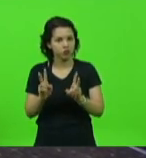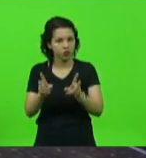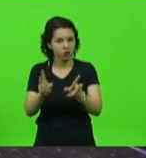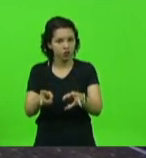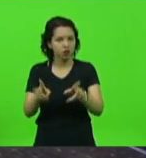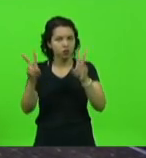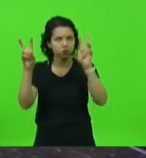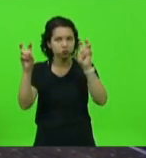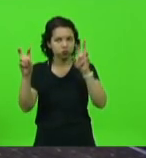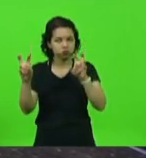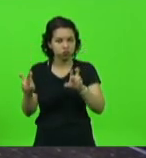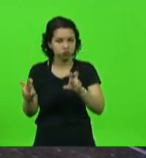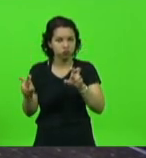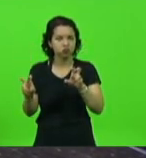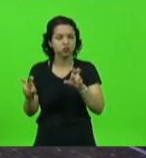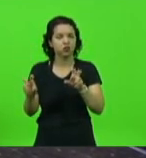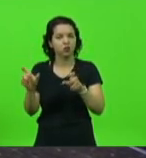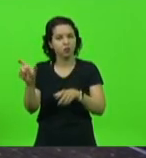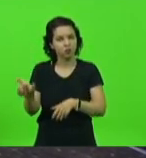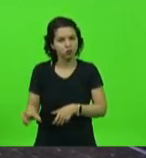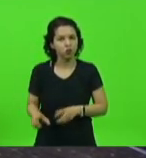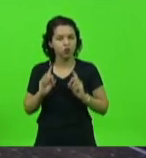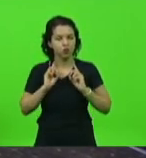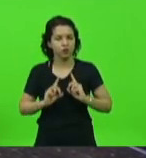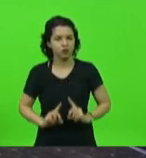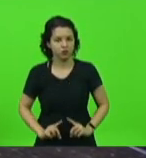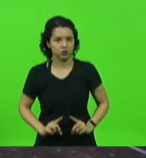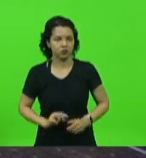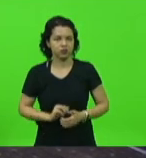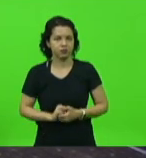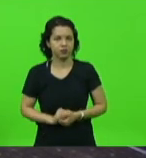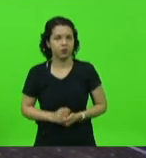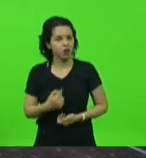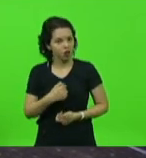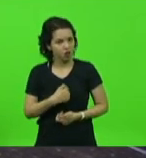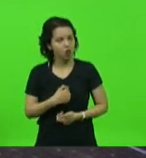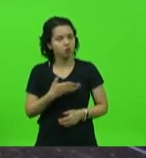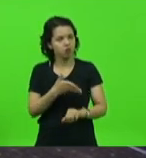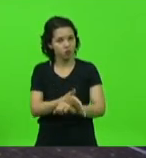dessas causas dos deficientes. Então, eu fiz questão de participar